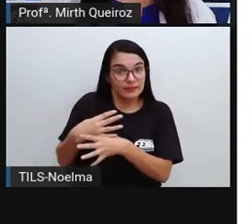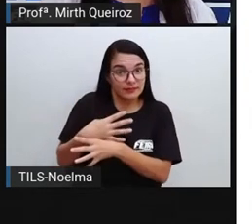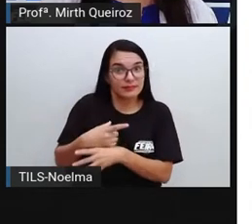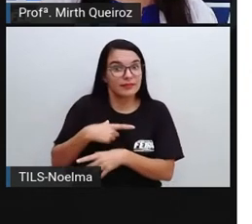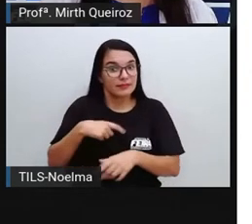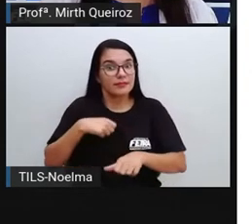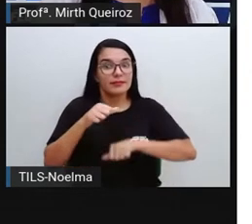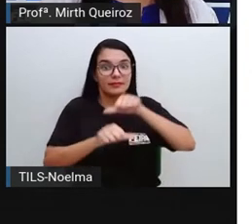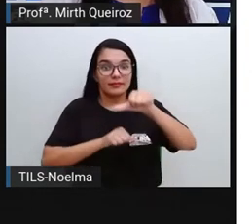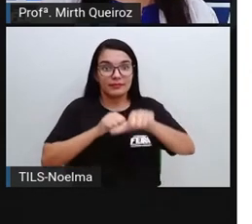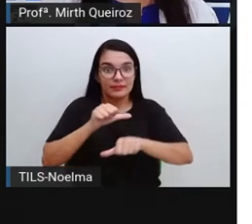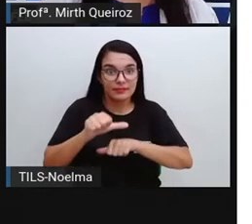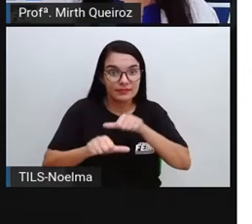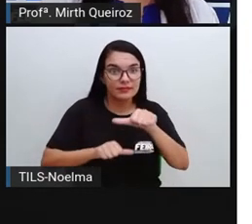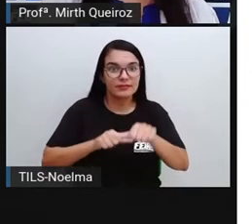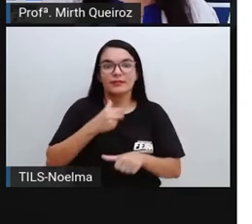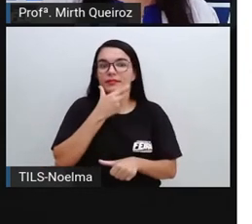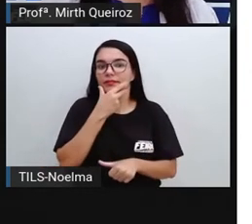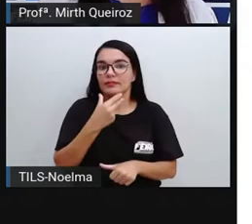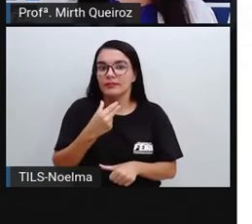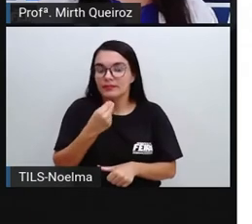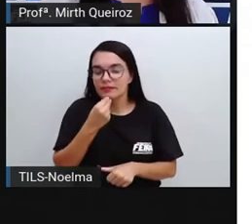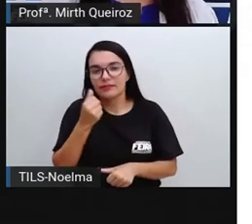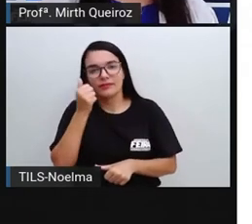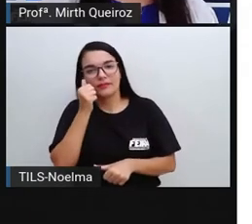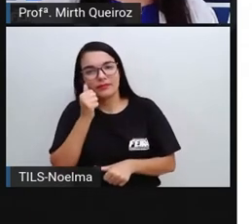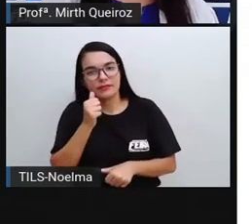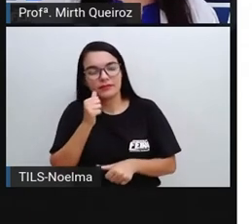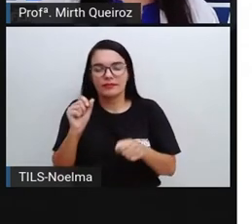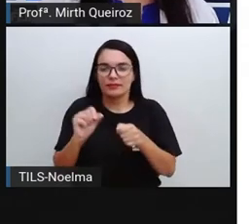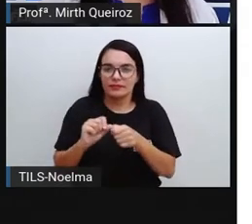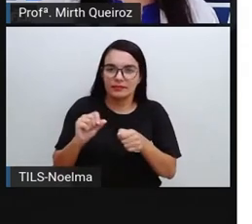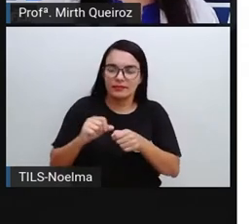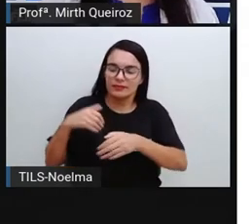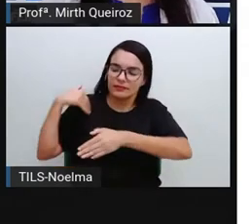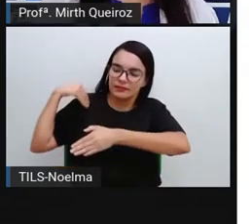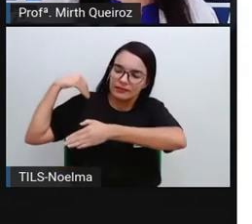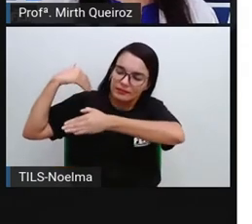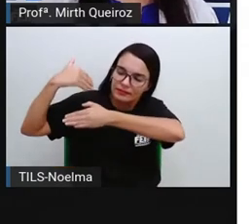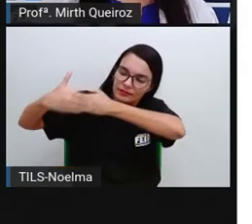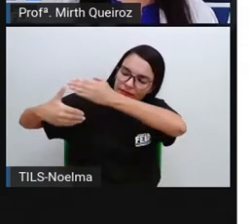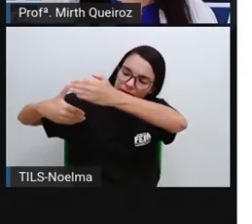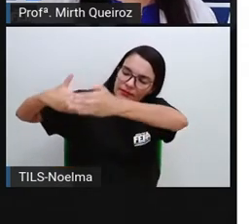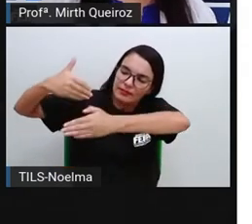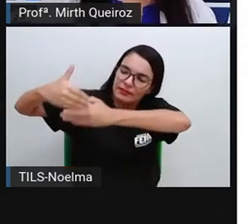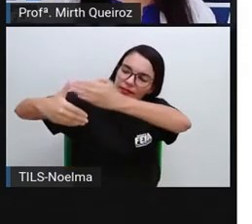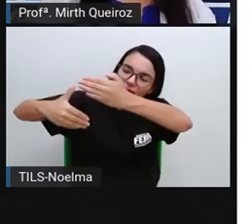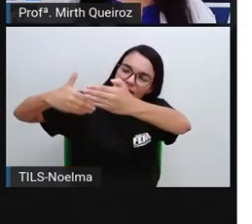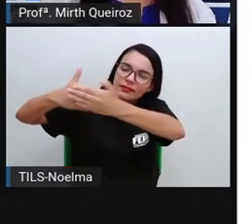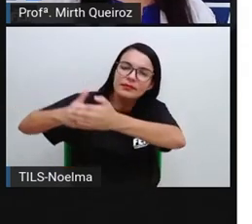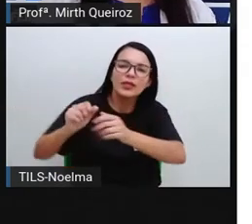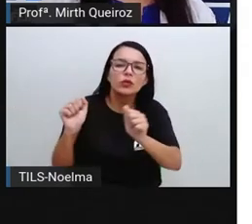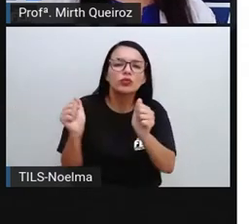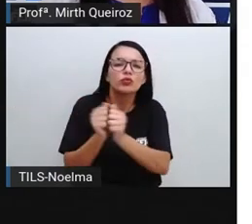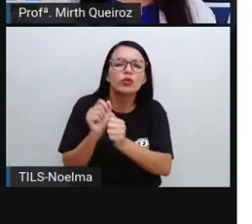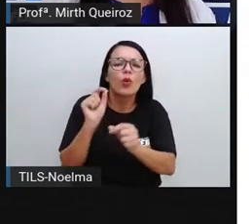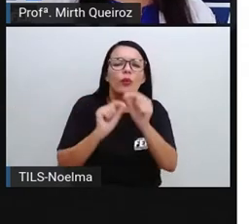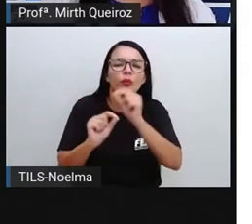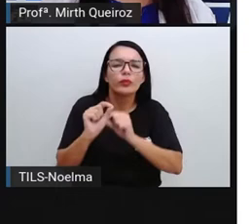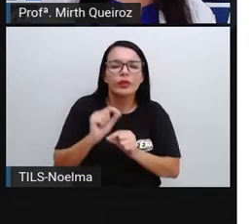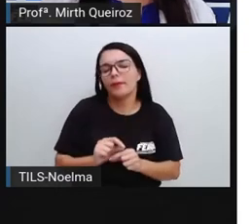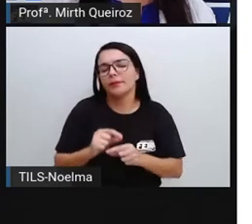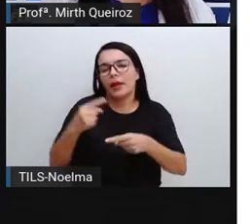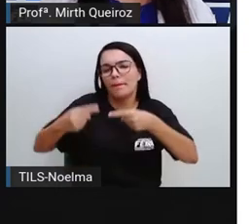no meio natural pelos seres humanos ao longo de um processo histórico que vão ser ligados aí aos sistemas políticos, econômicos,